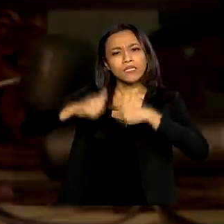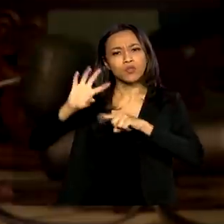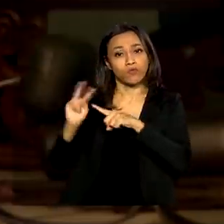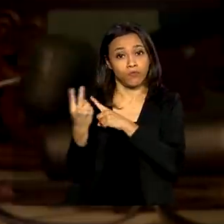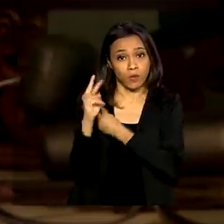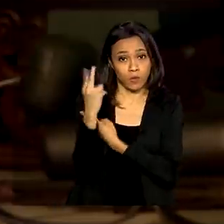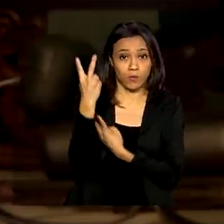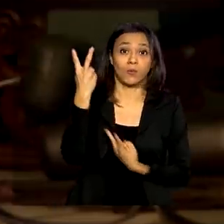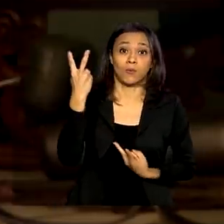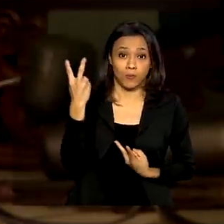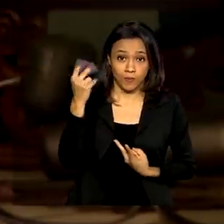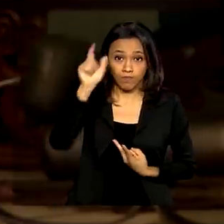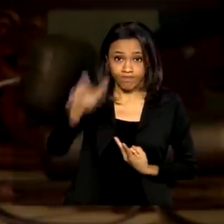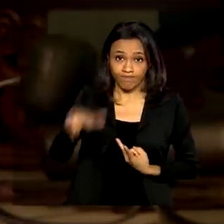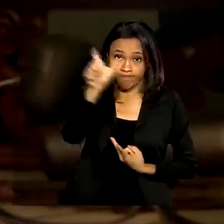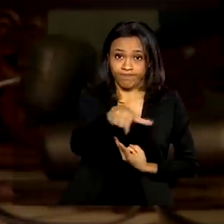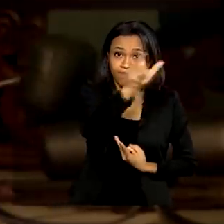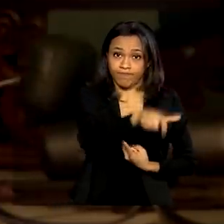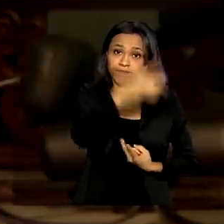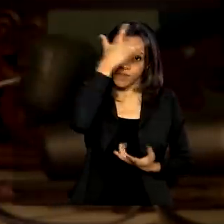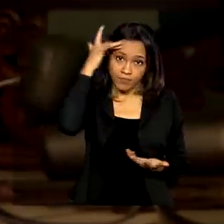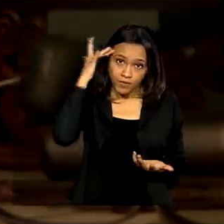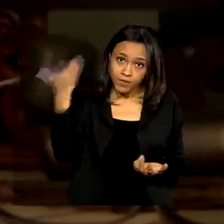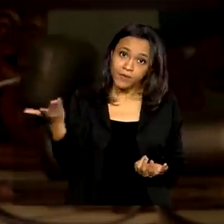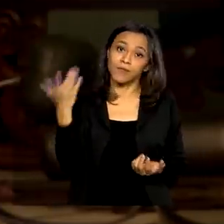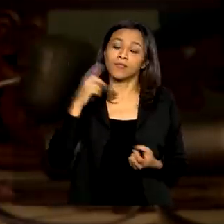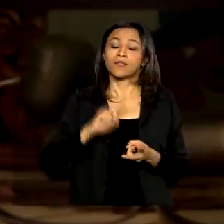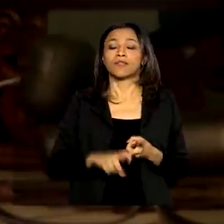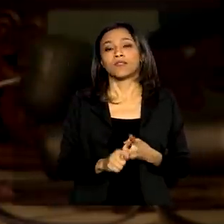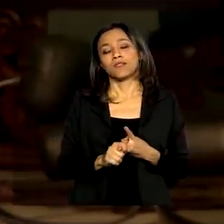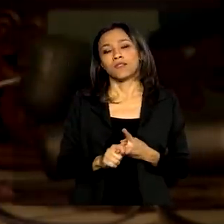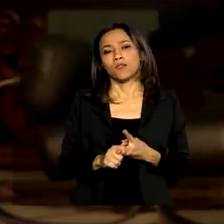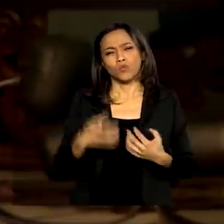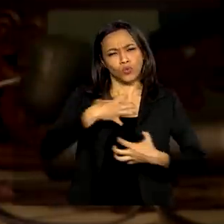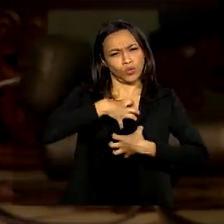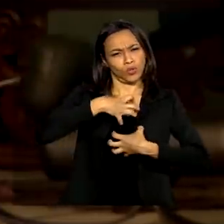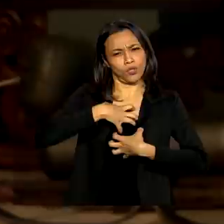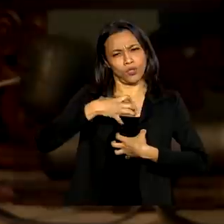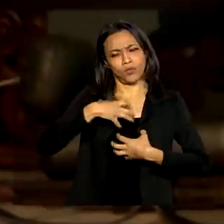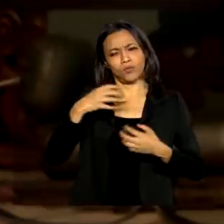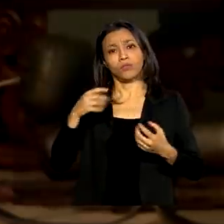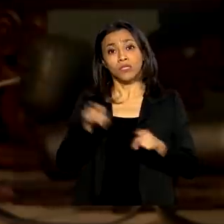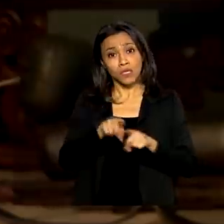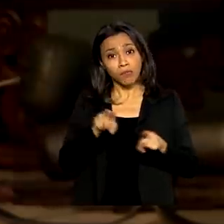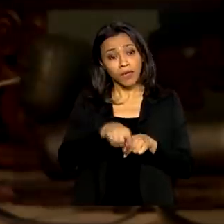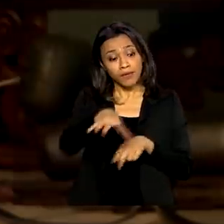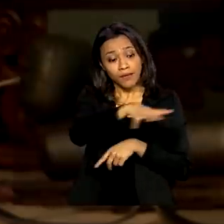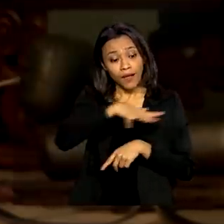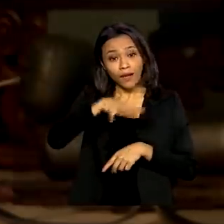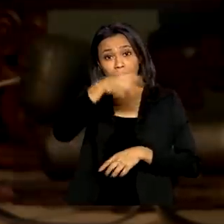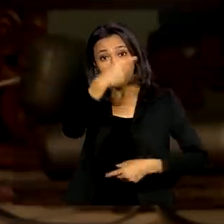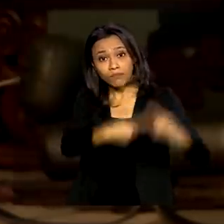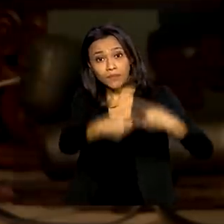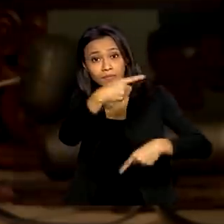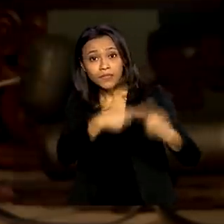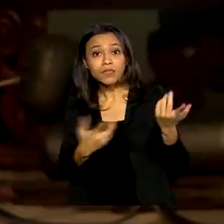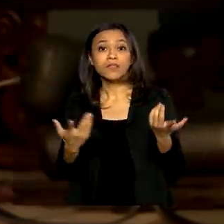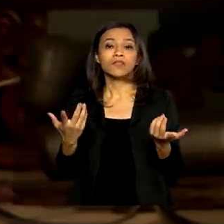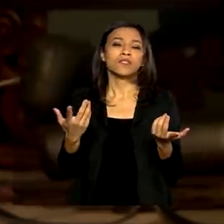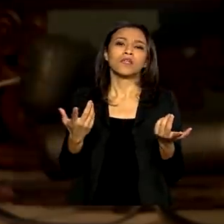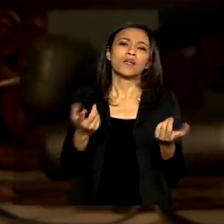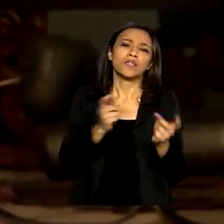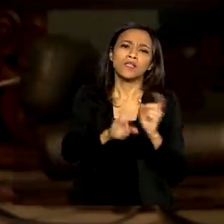e redefine até, eu diria, a parte geopolítica em termos de